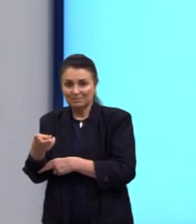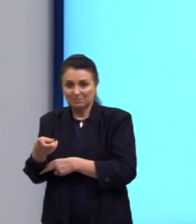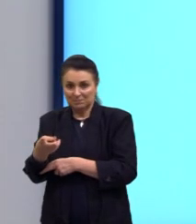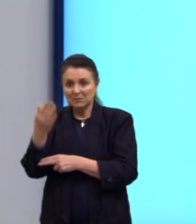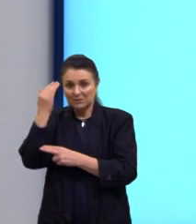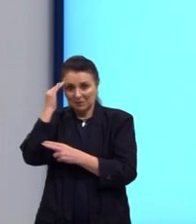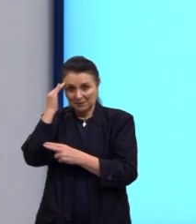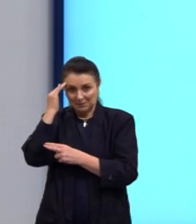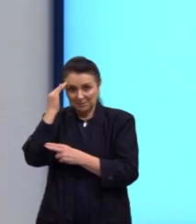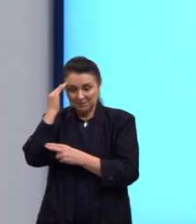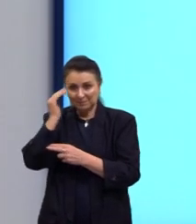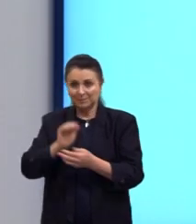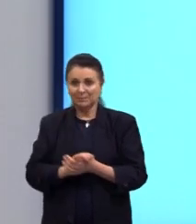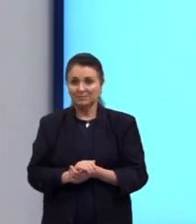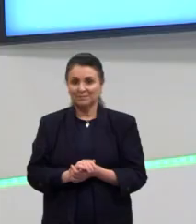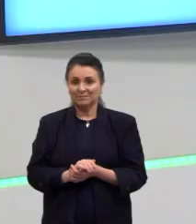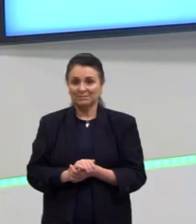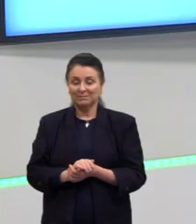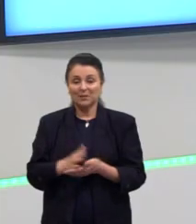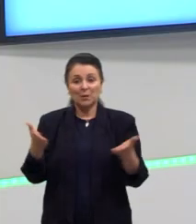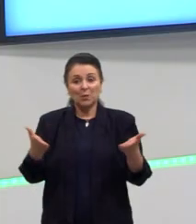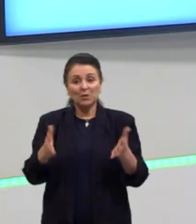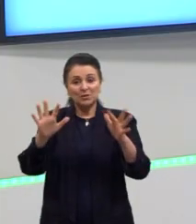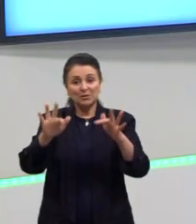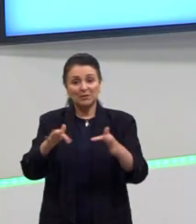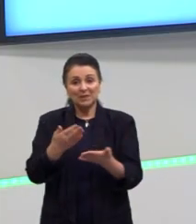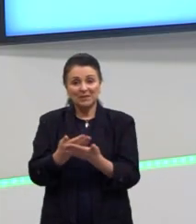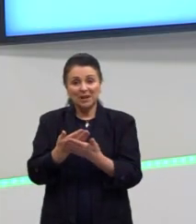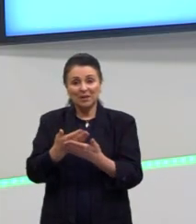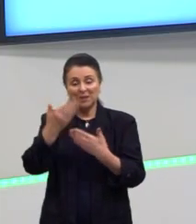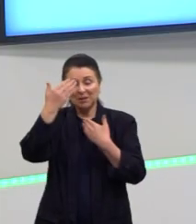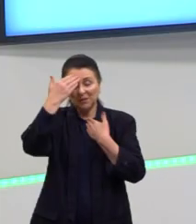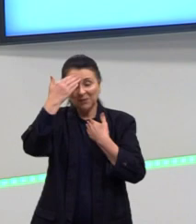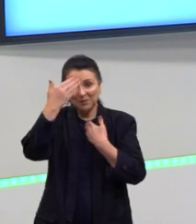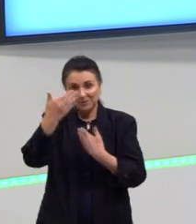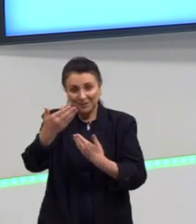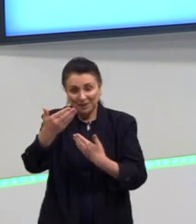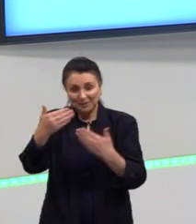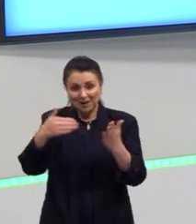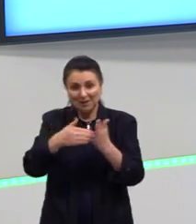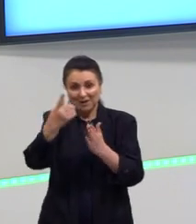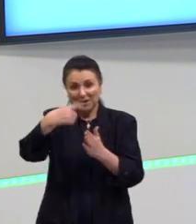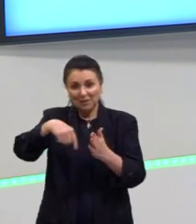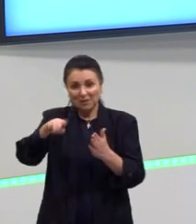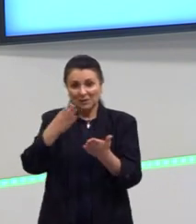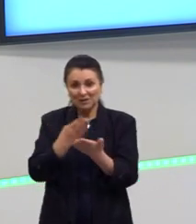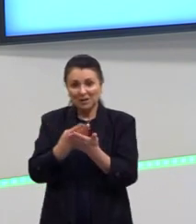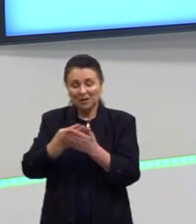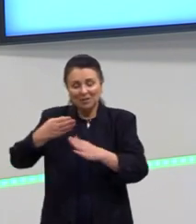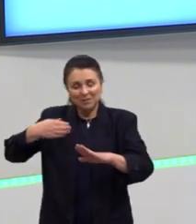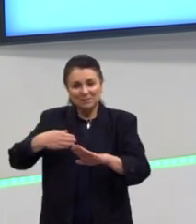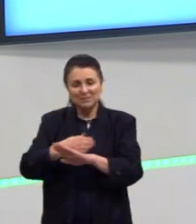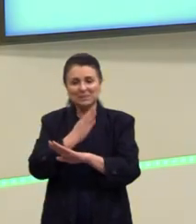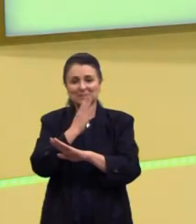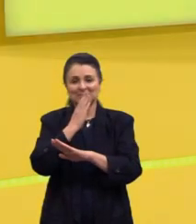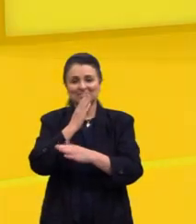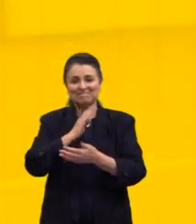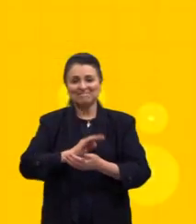Ok? Era isso por hoje, pessoal. Muito obrigada. Até a próxima aula e partiu passar.